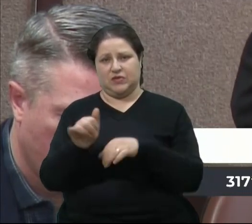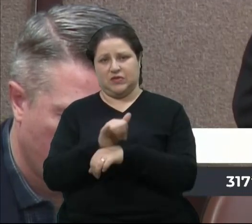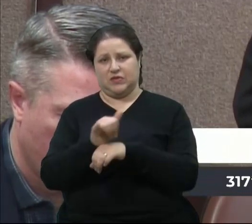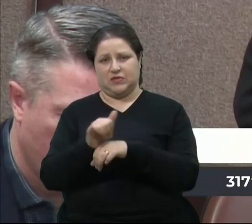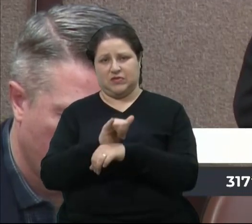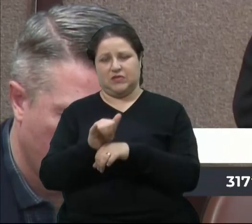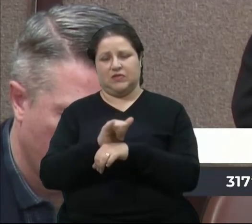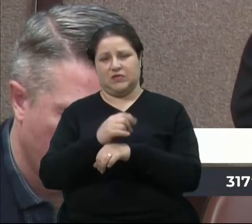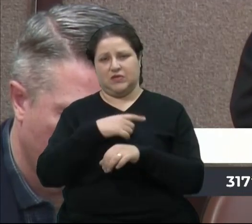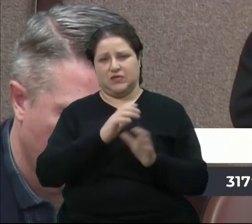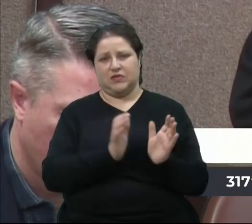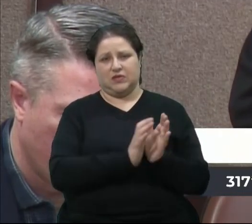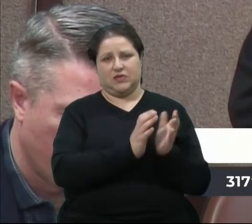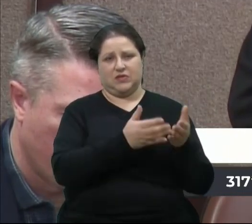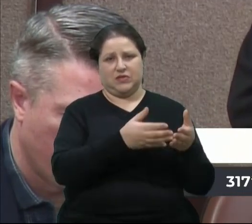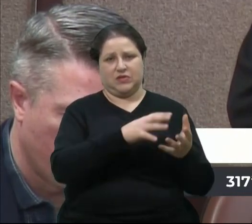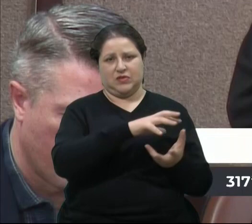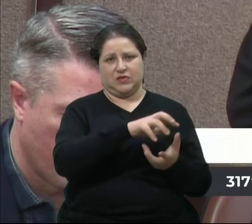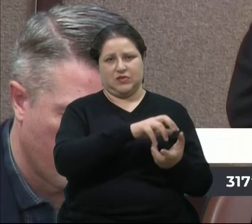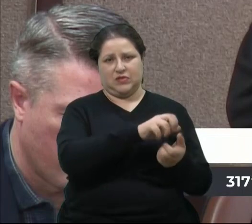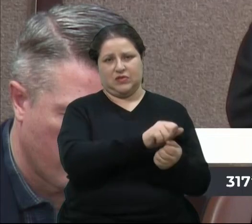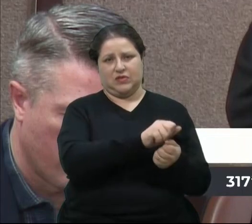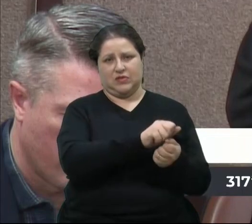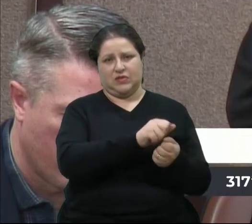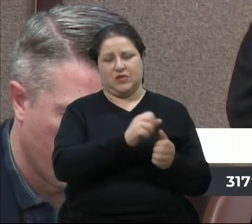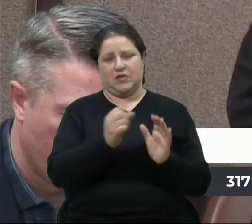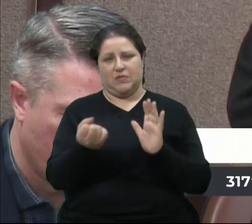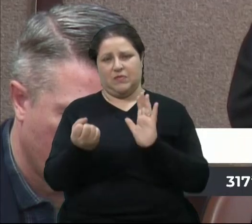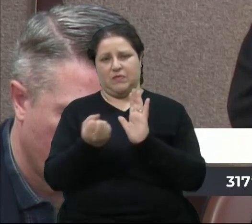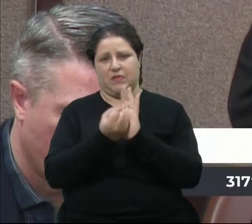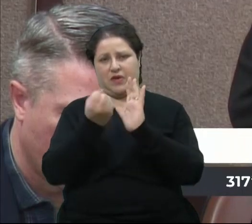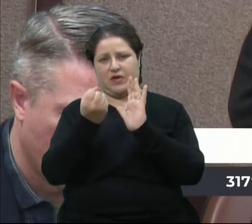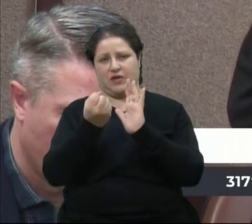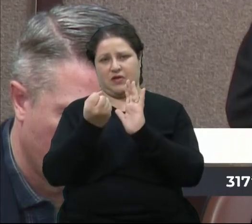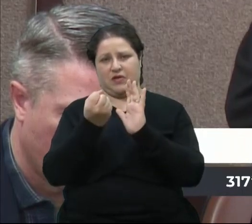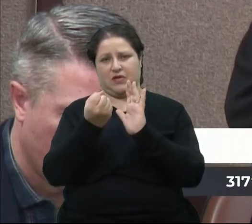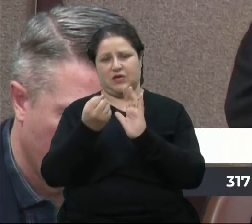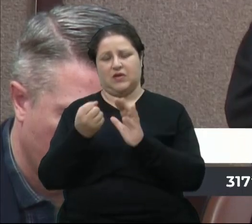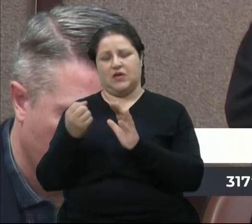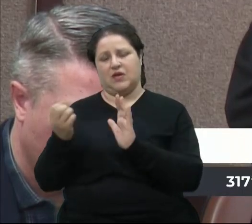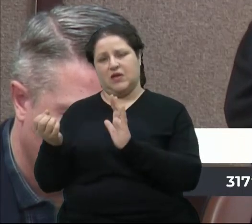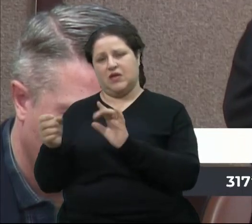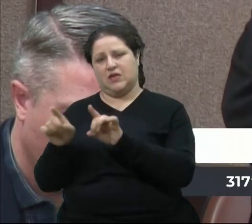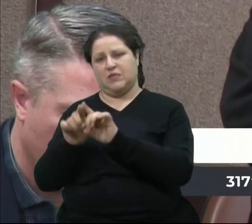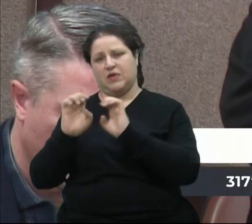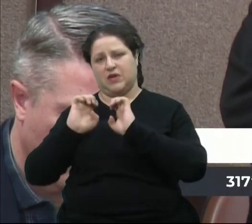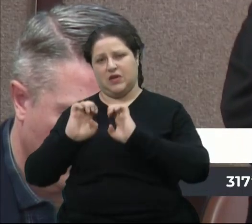Comitê de Sustentabilidade, de Marca e Reputação e da Ética e Compliance.